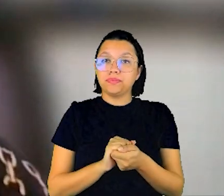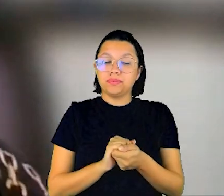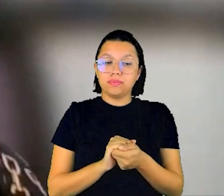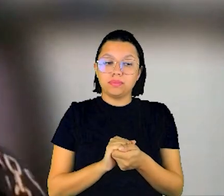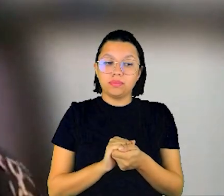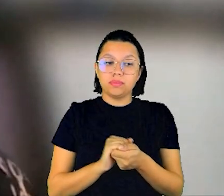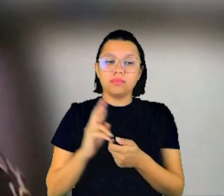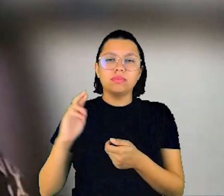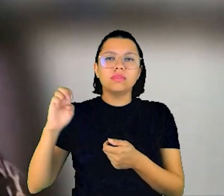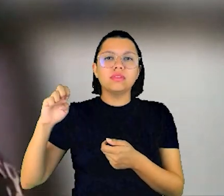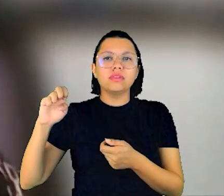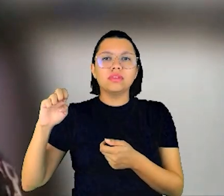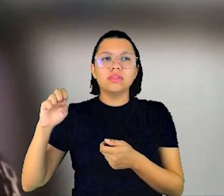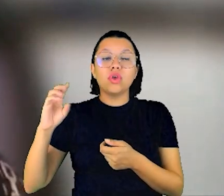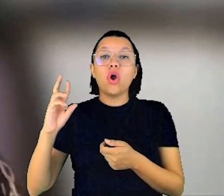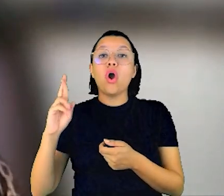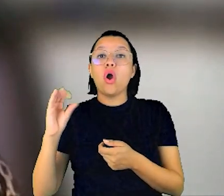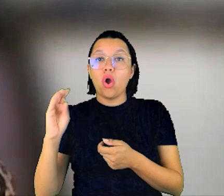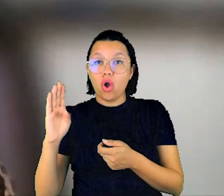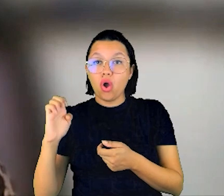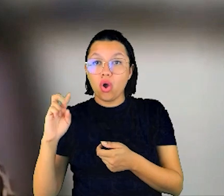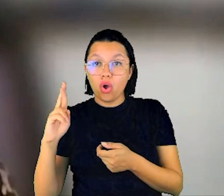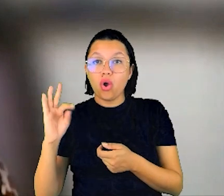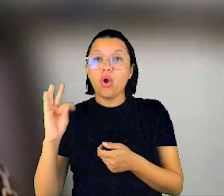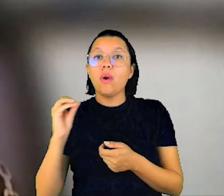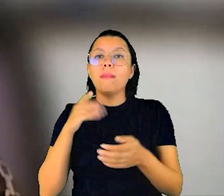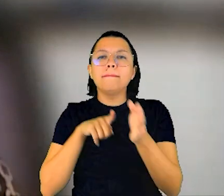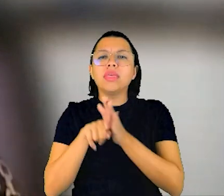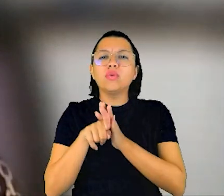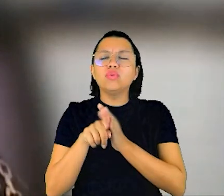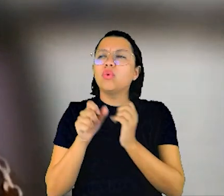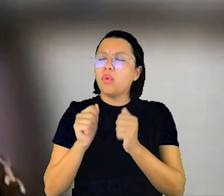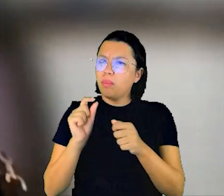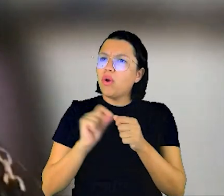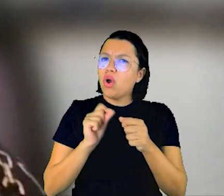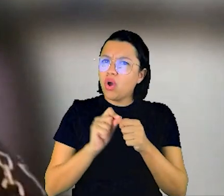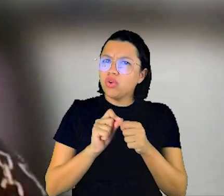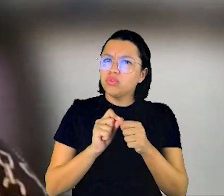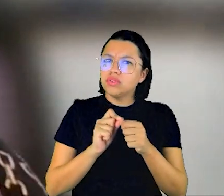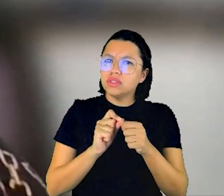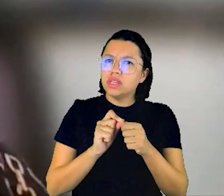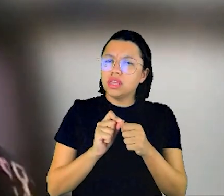também o Renato, o Roberto Campello pergunta se podemos fazer